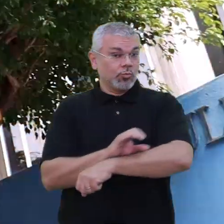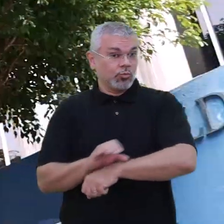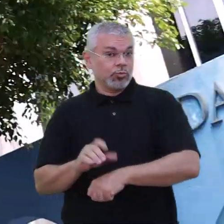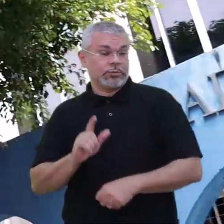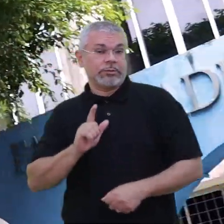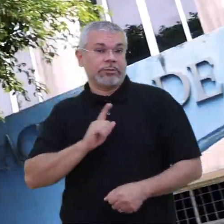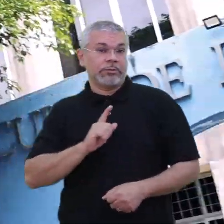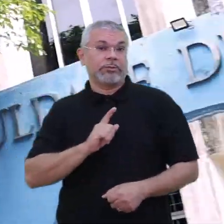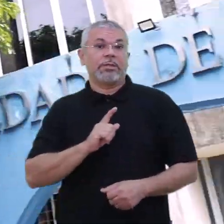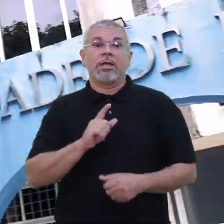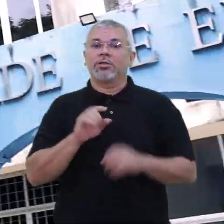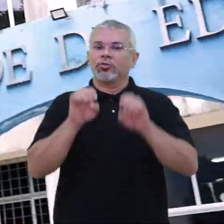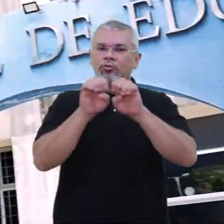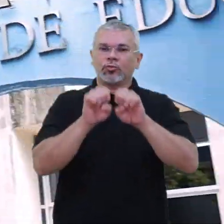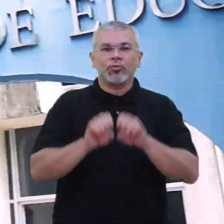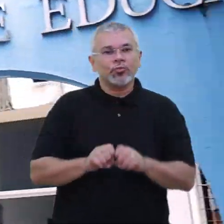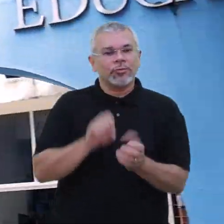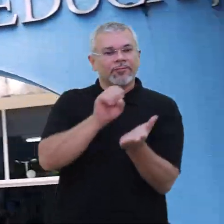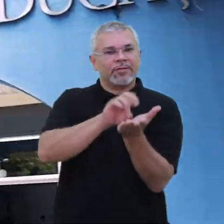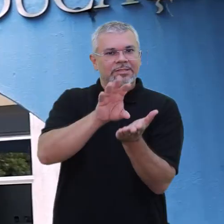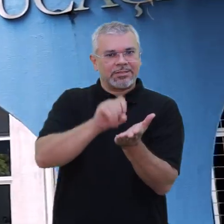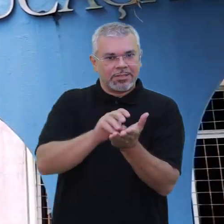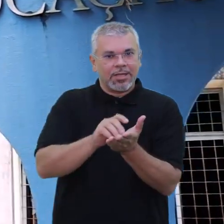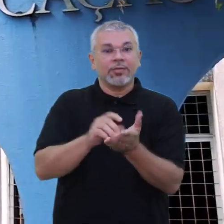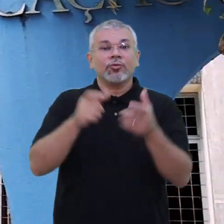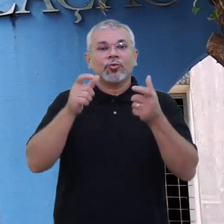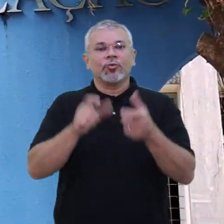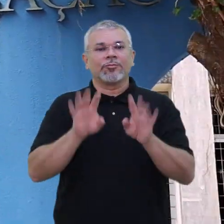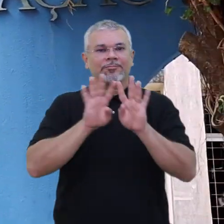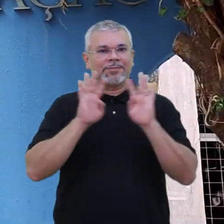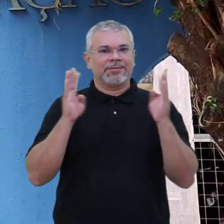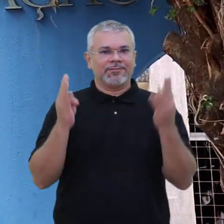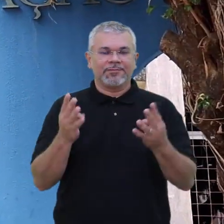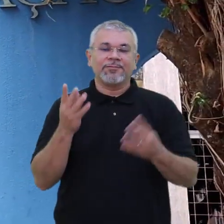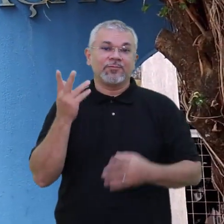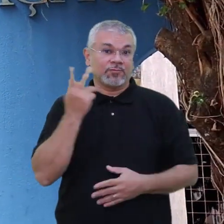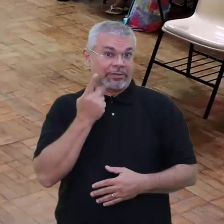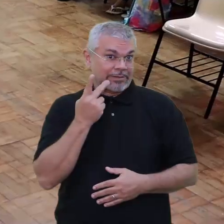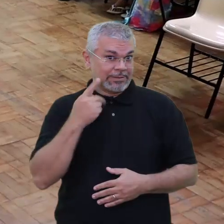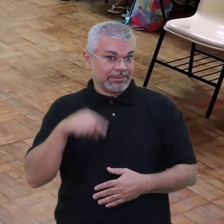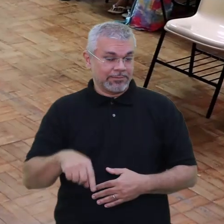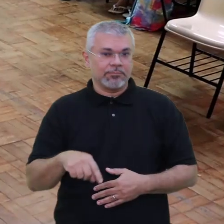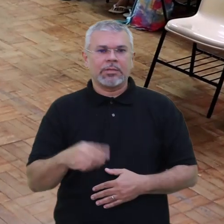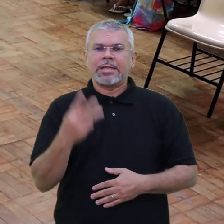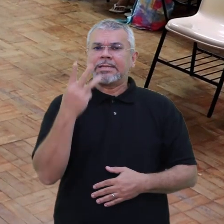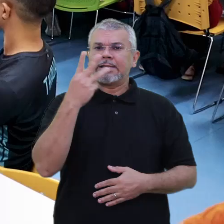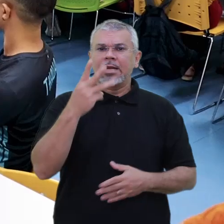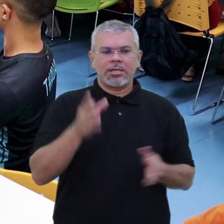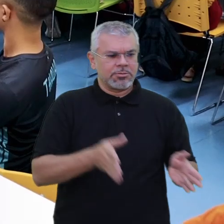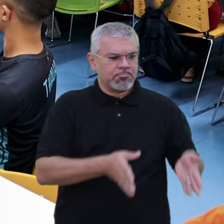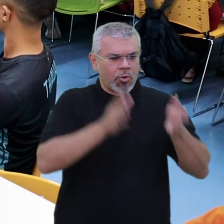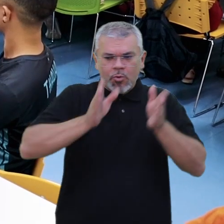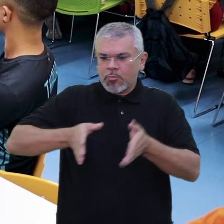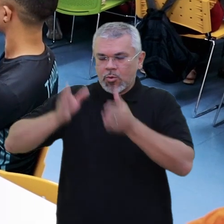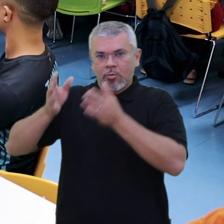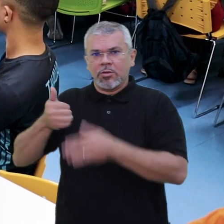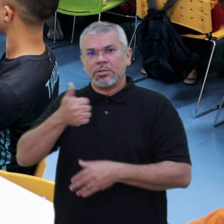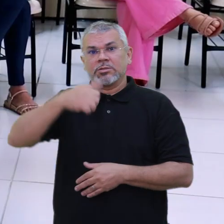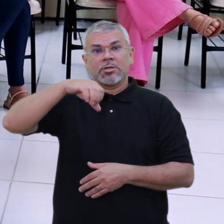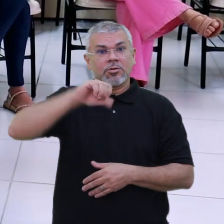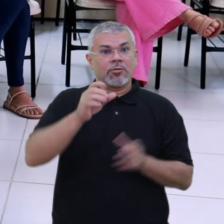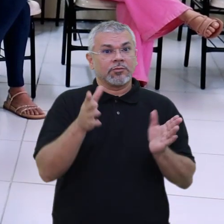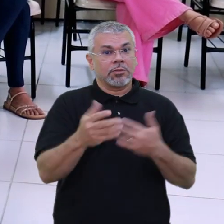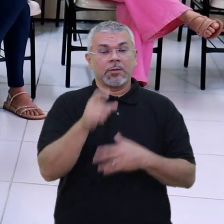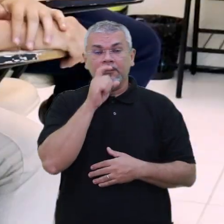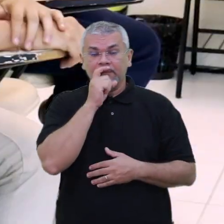O curso conta com a estrutura da FACED, no campus do Benfica, em Fortaleza. São três blocos com 19 salas de aula